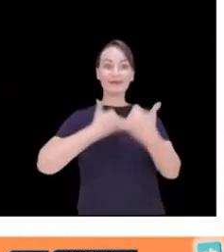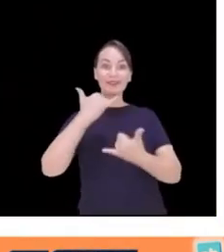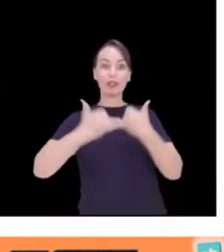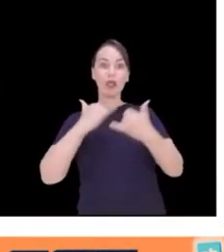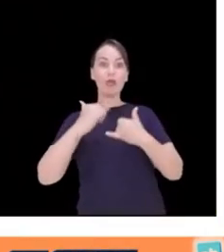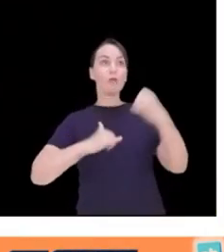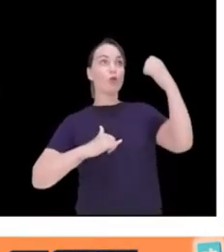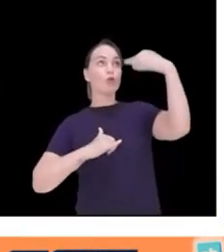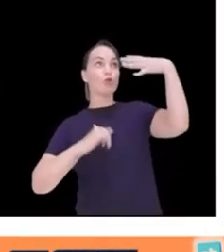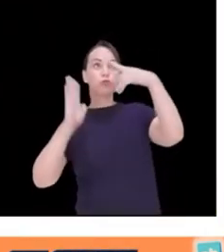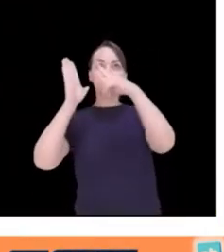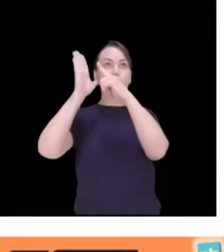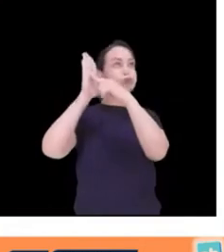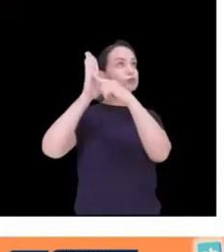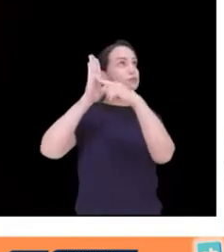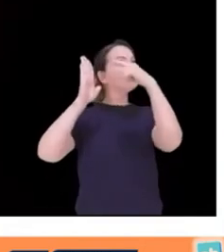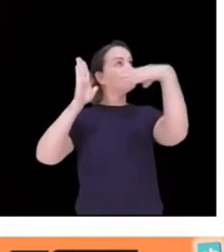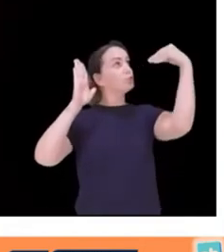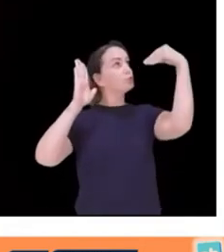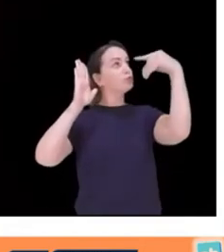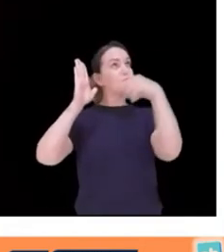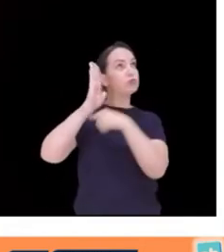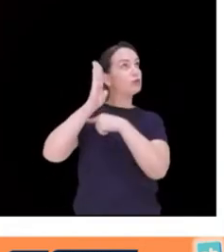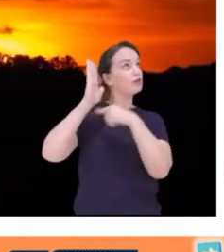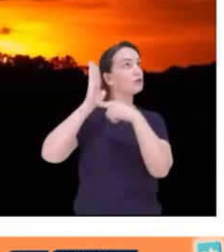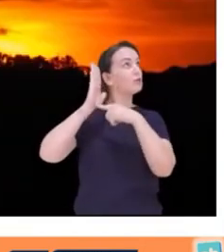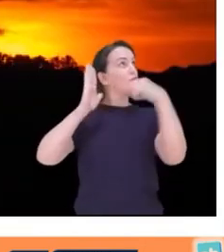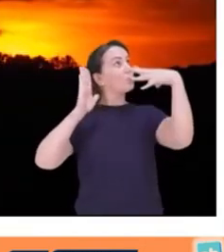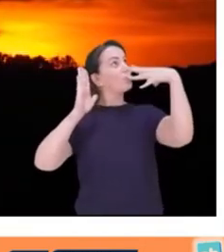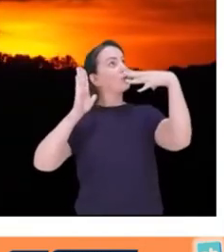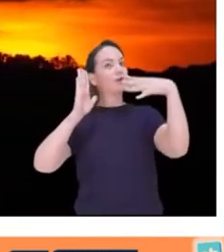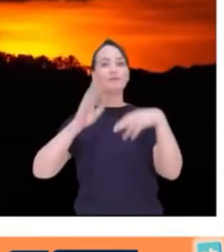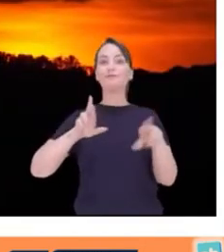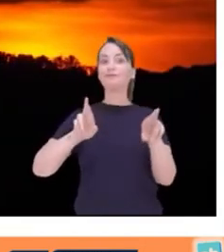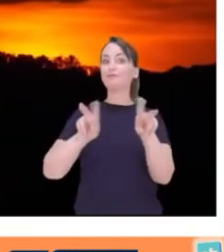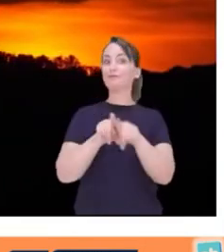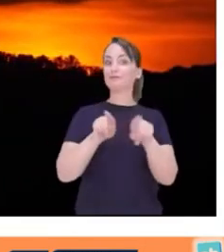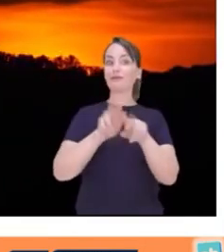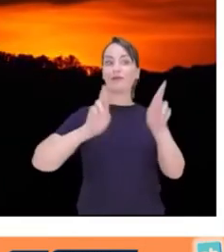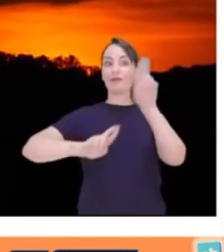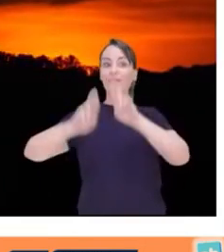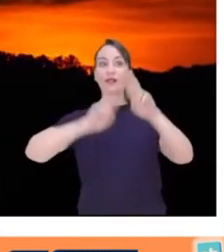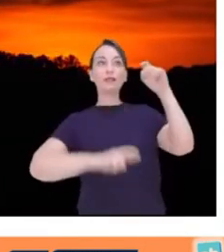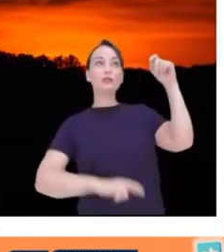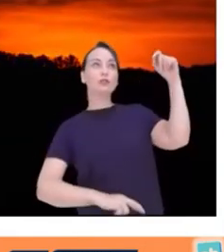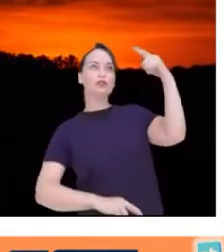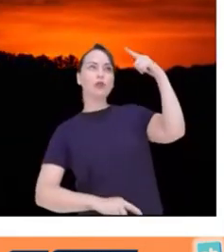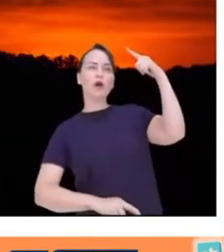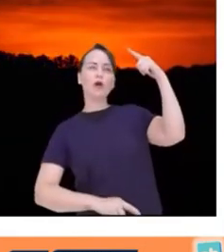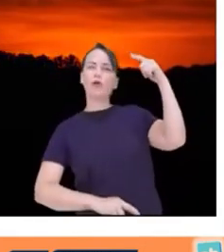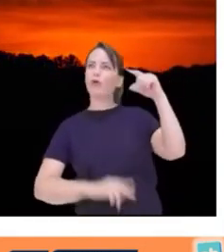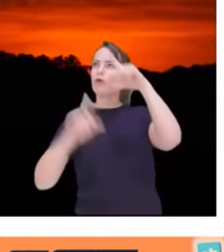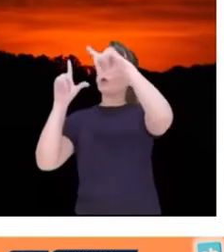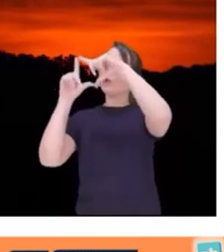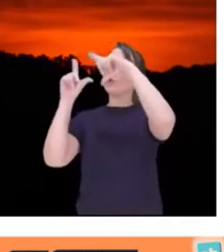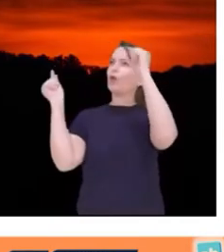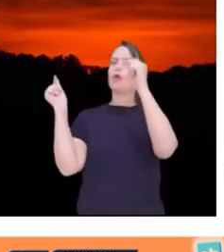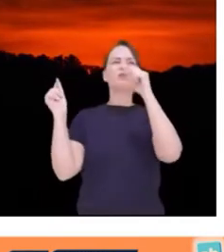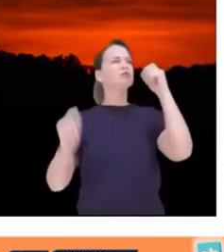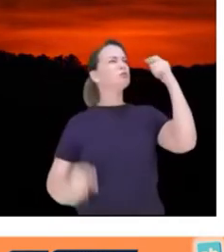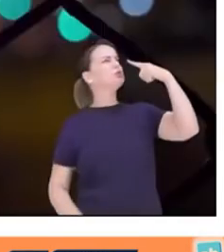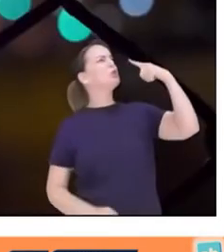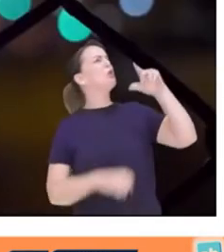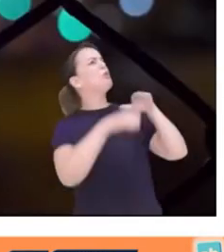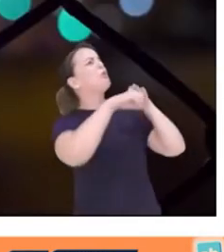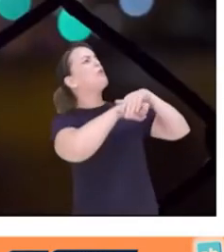o interruptor da luz que liga e desliga ao ser acionada. Observam o sol e a lua. Para onde vai o sol à